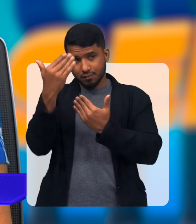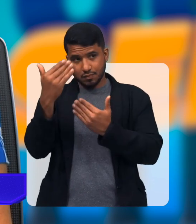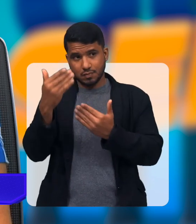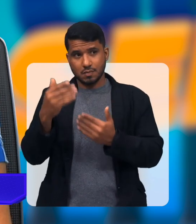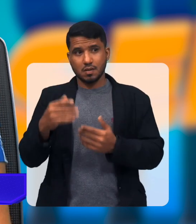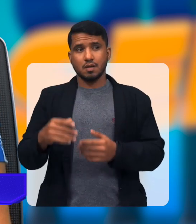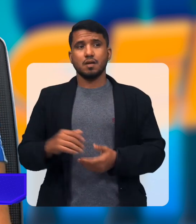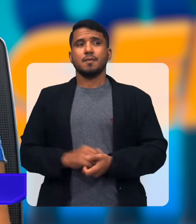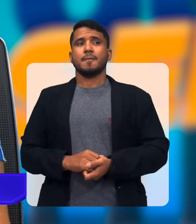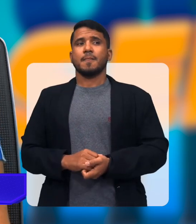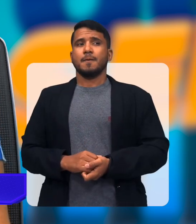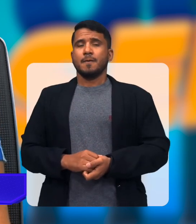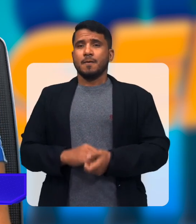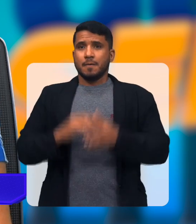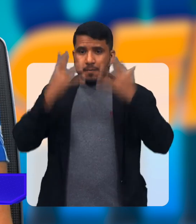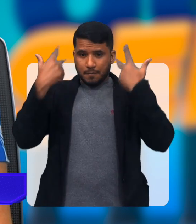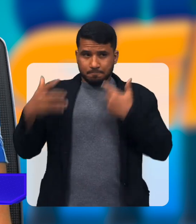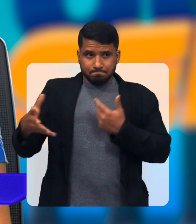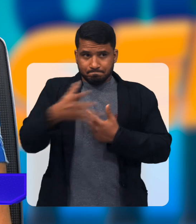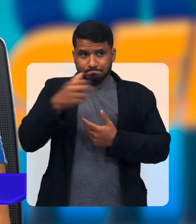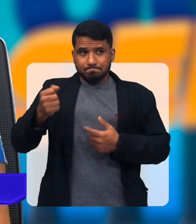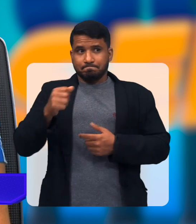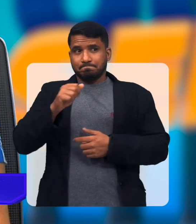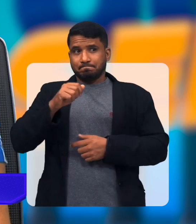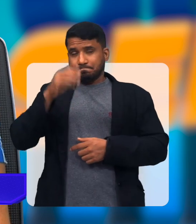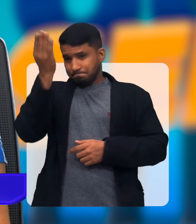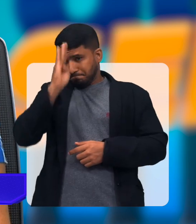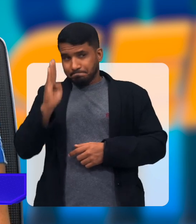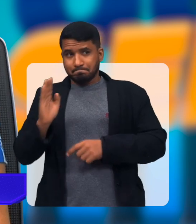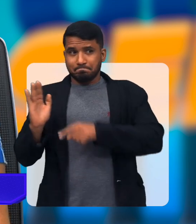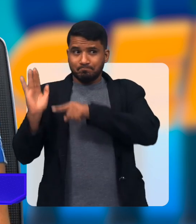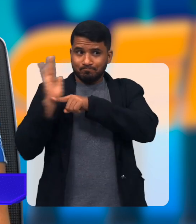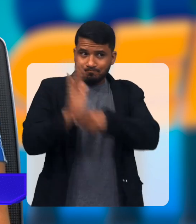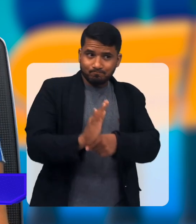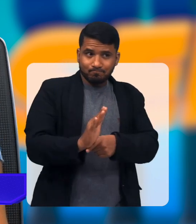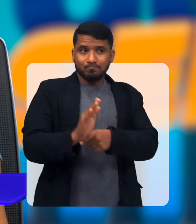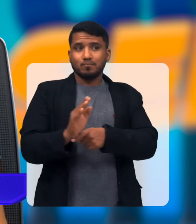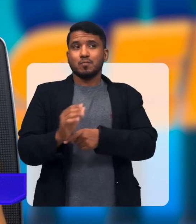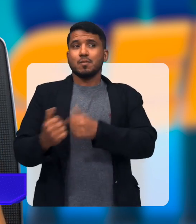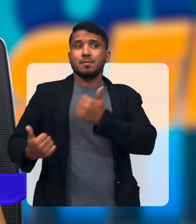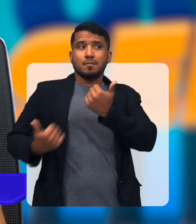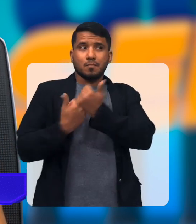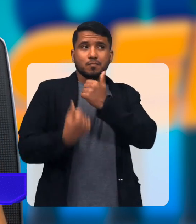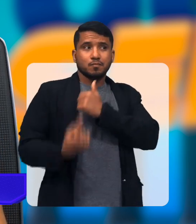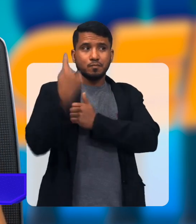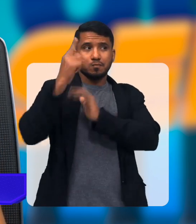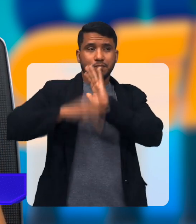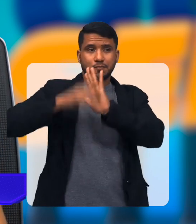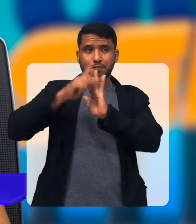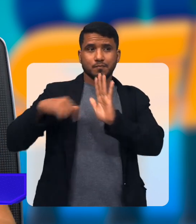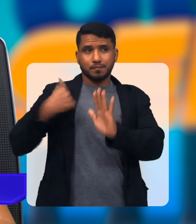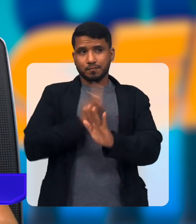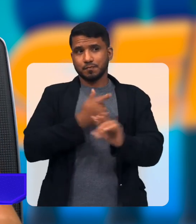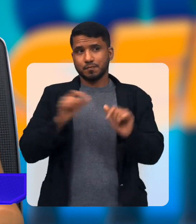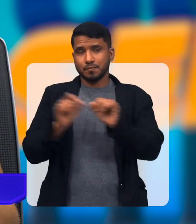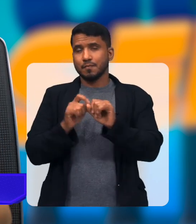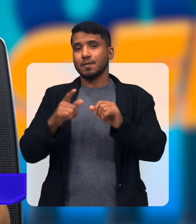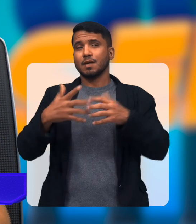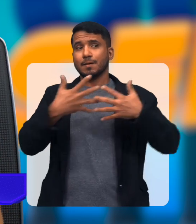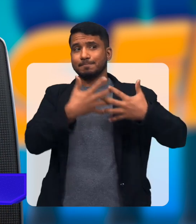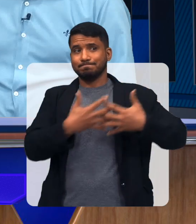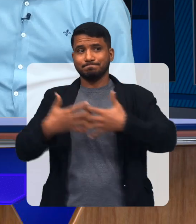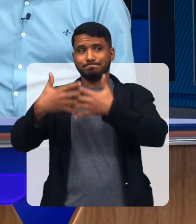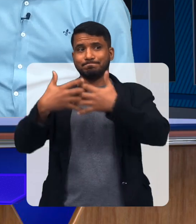Receita Federal Do Brasil Que nos proporcionou Isso, né? Com o apoio De um projeto Que fizemos Da carreta